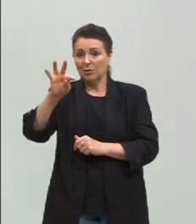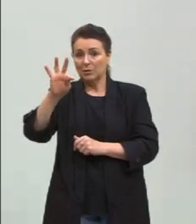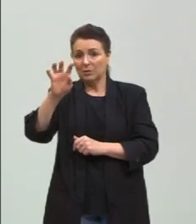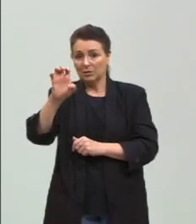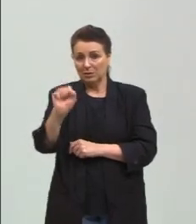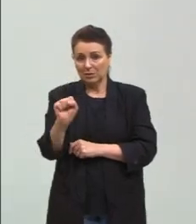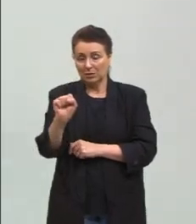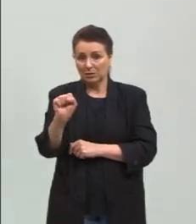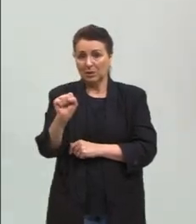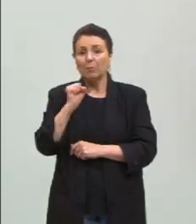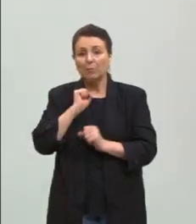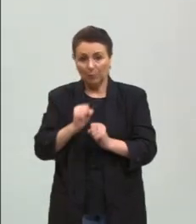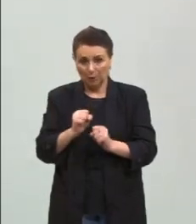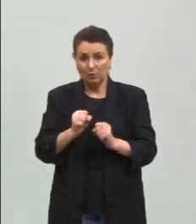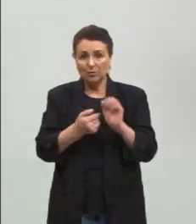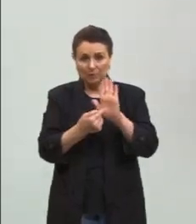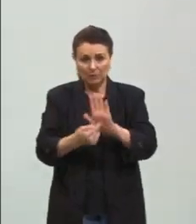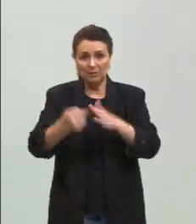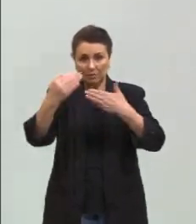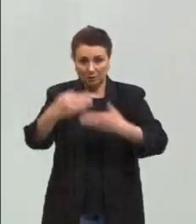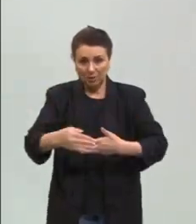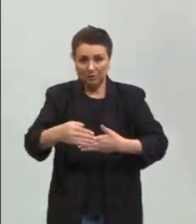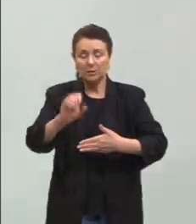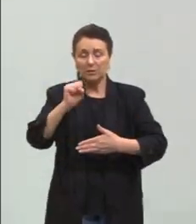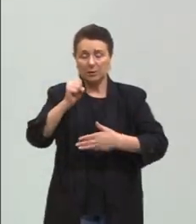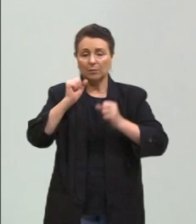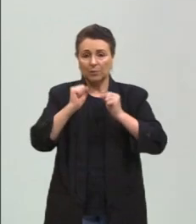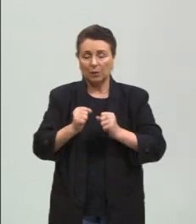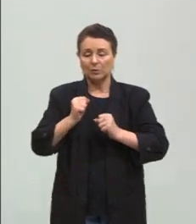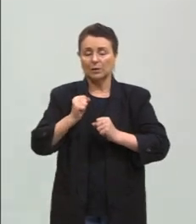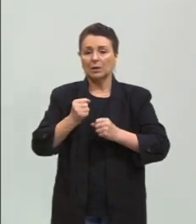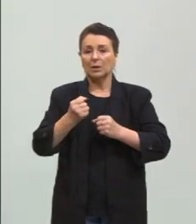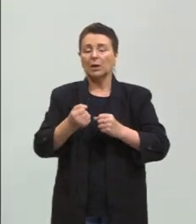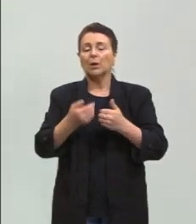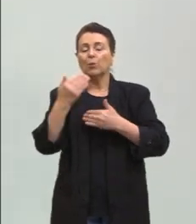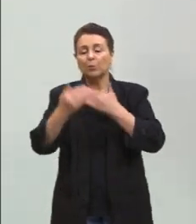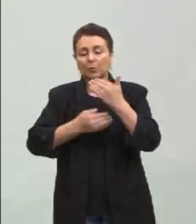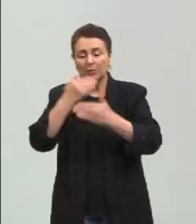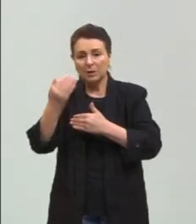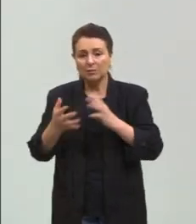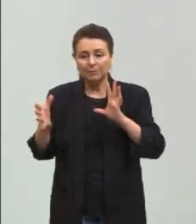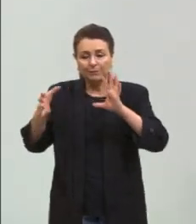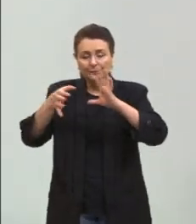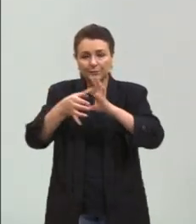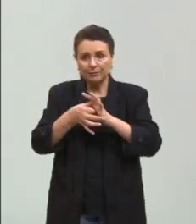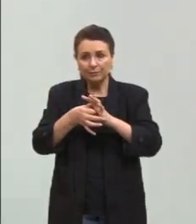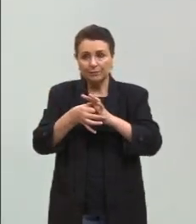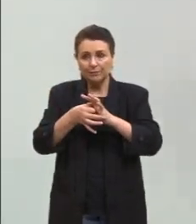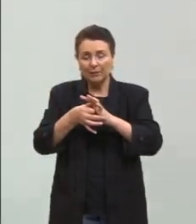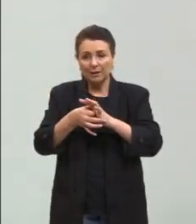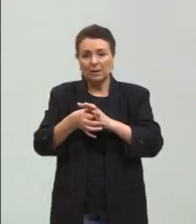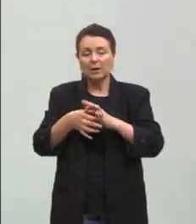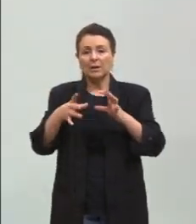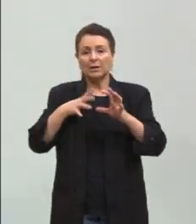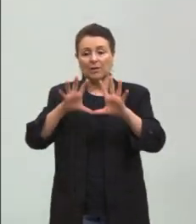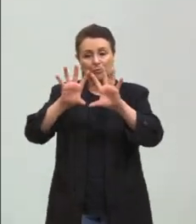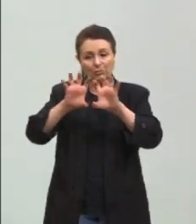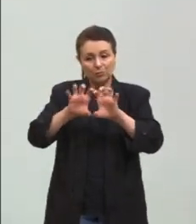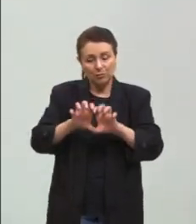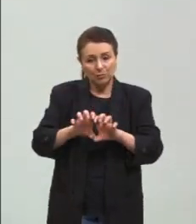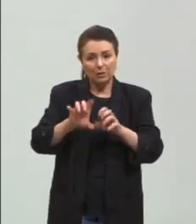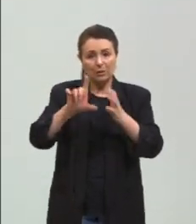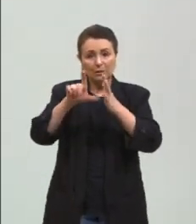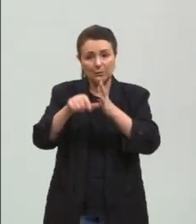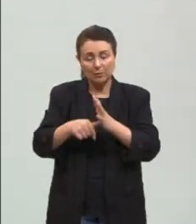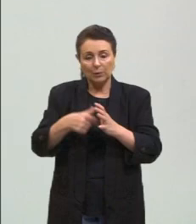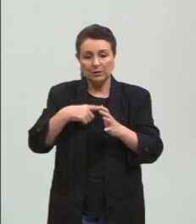prova, nas nossas questões, justamente o processo ligado a isso, vai desertificar daqui um pouquinho, você já tem